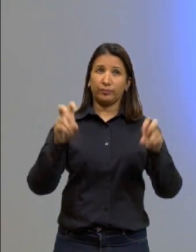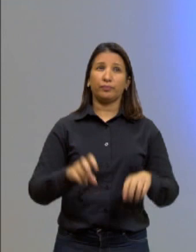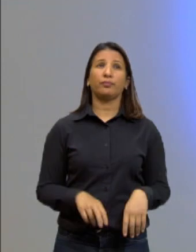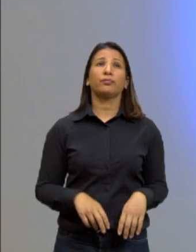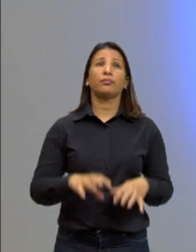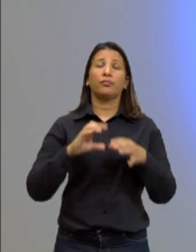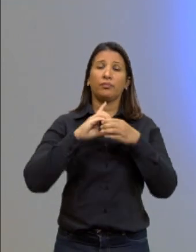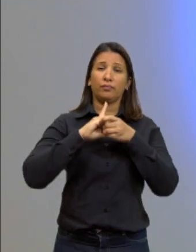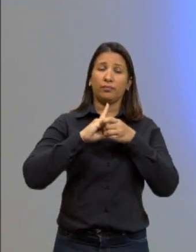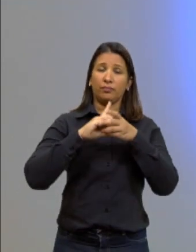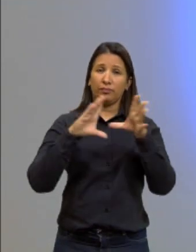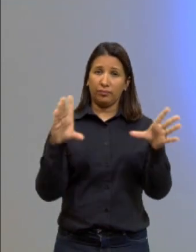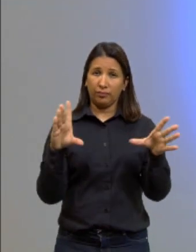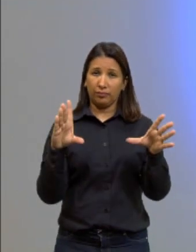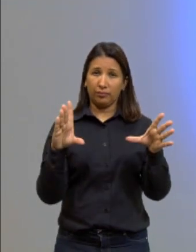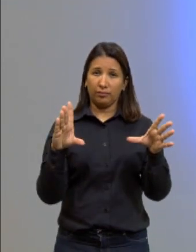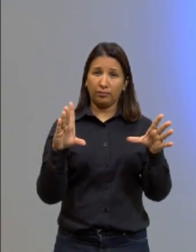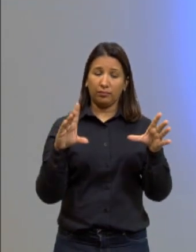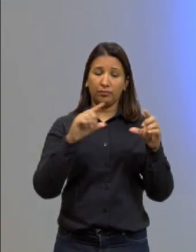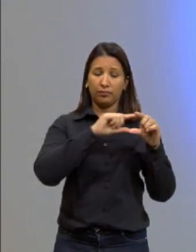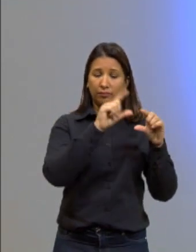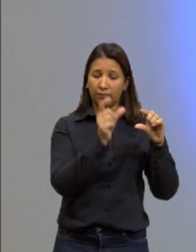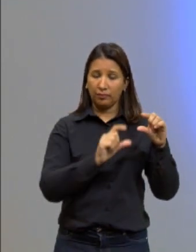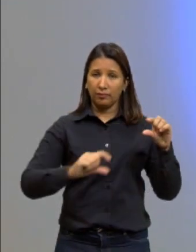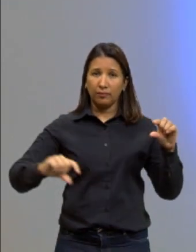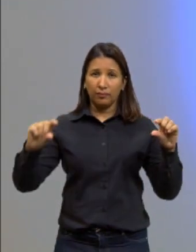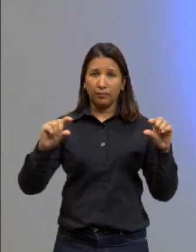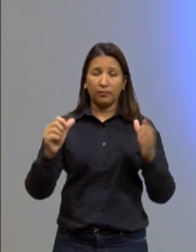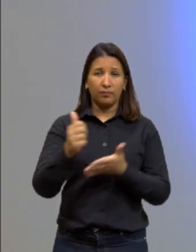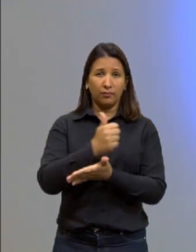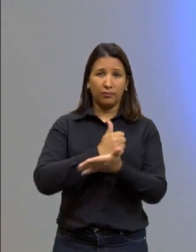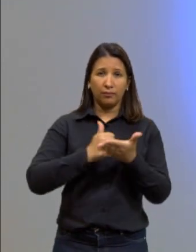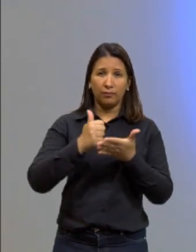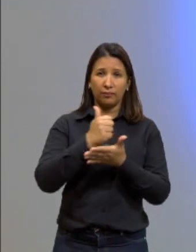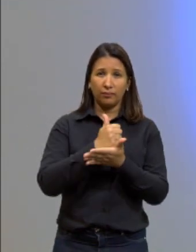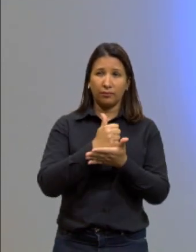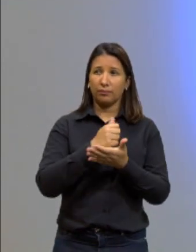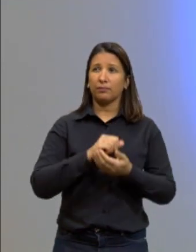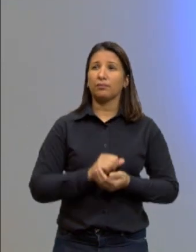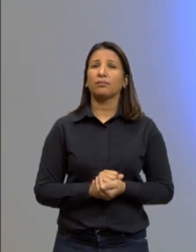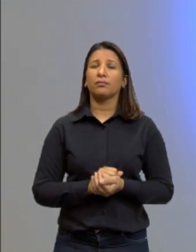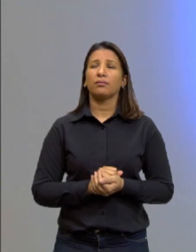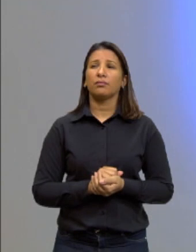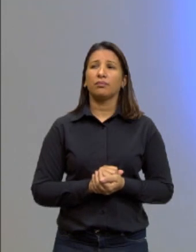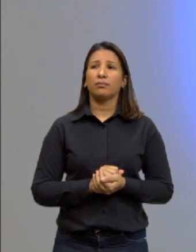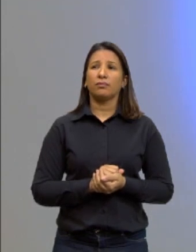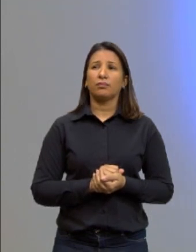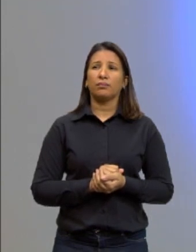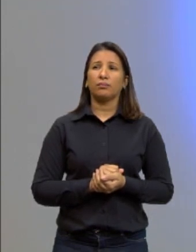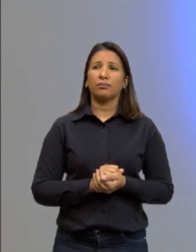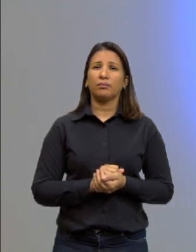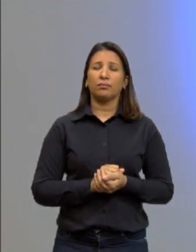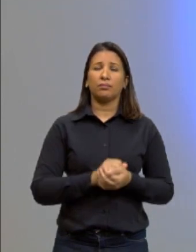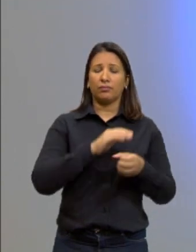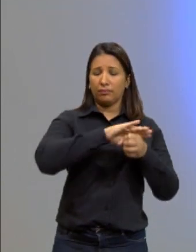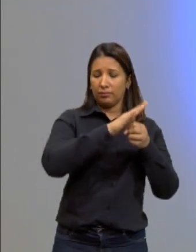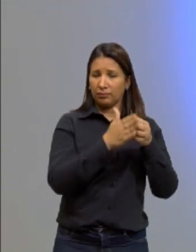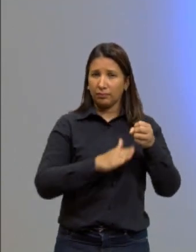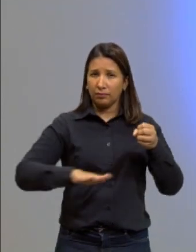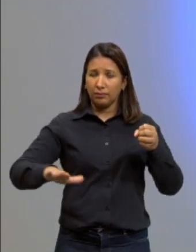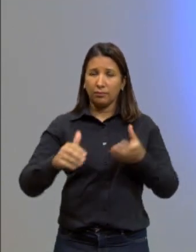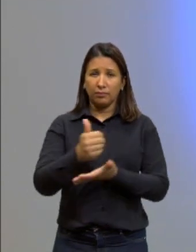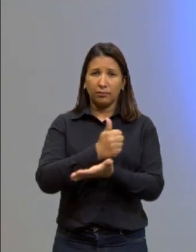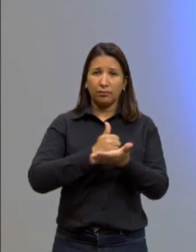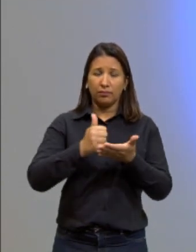democratização do saneamento básico. Saneamento básico como direito à cidadania.